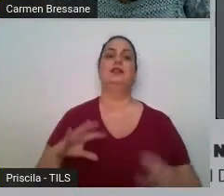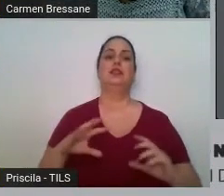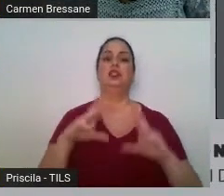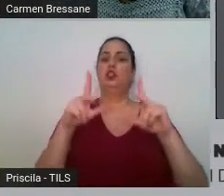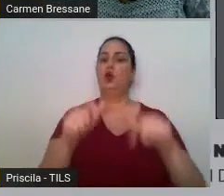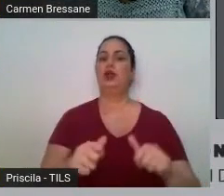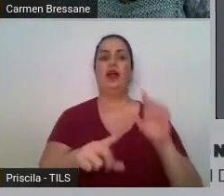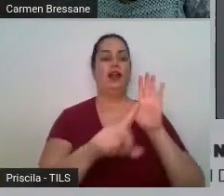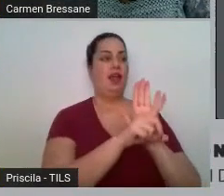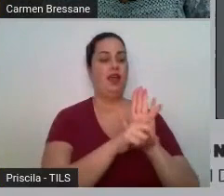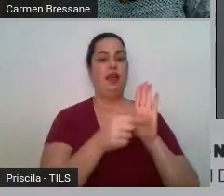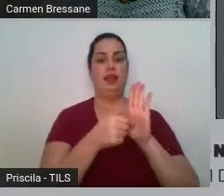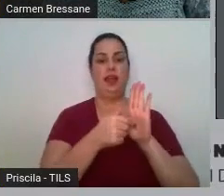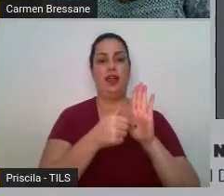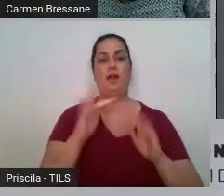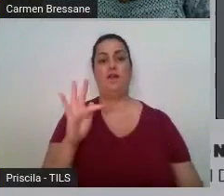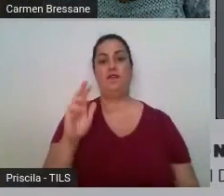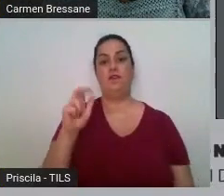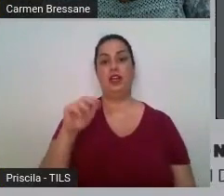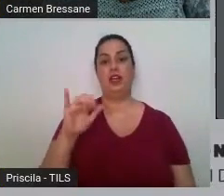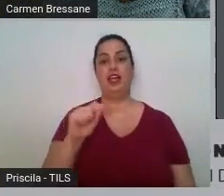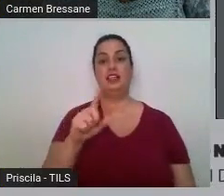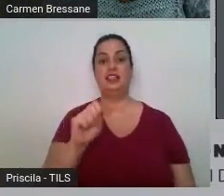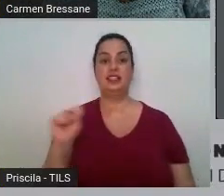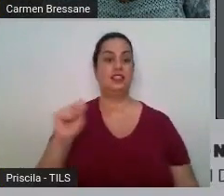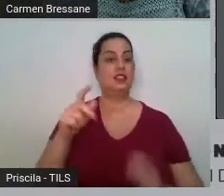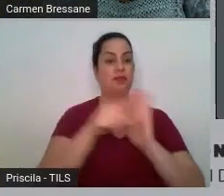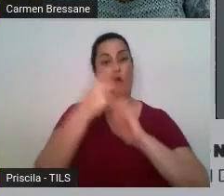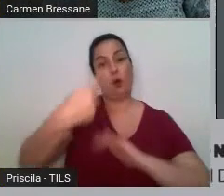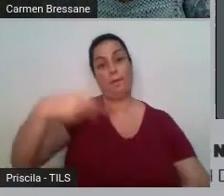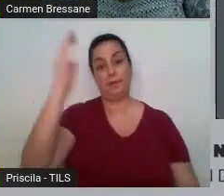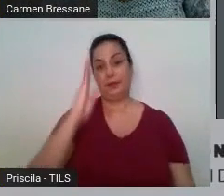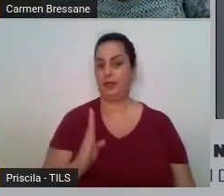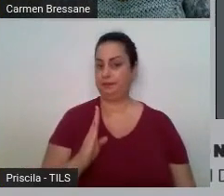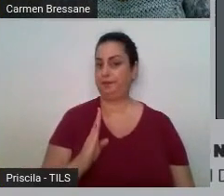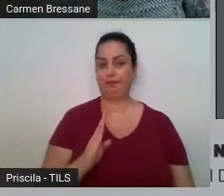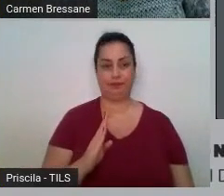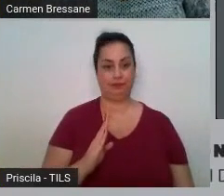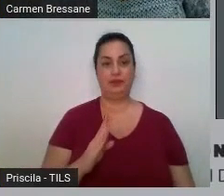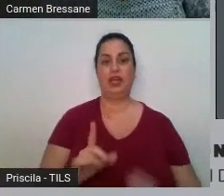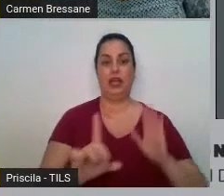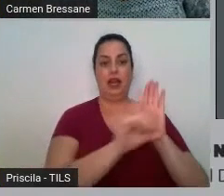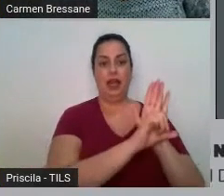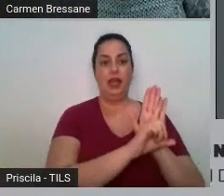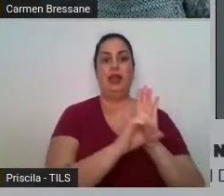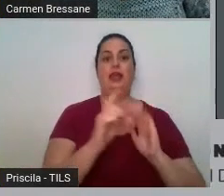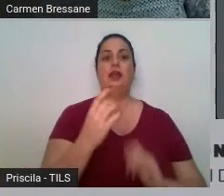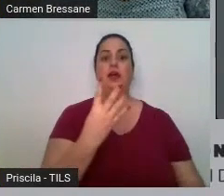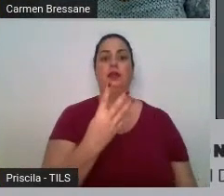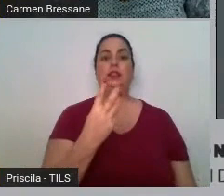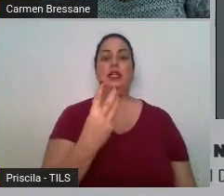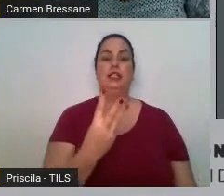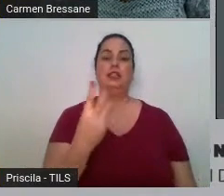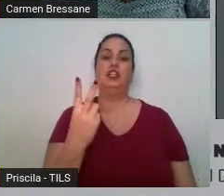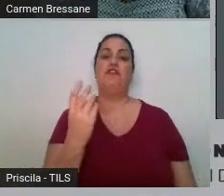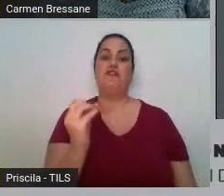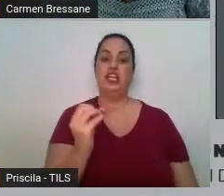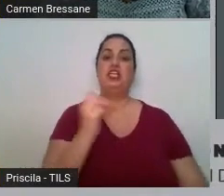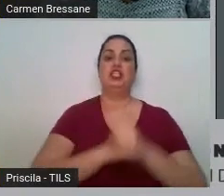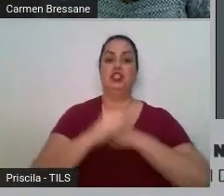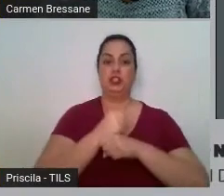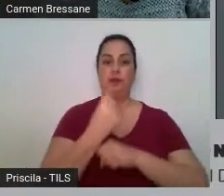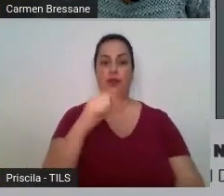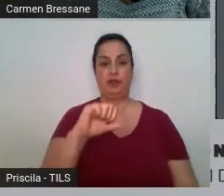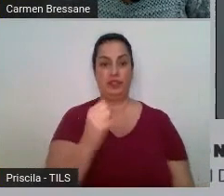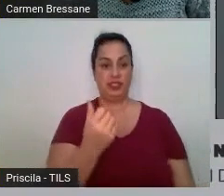tanto a lei 4.320 de 64 como o Código Tributário Nacional como a